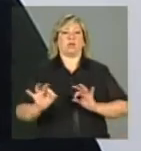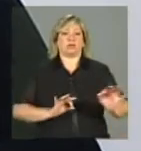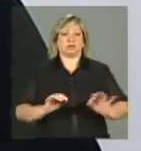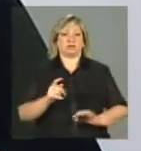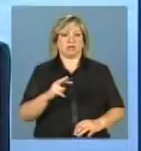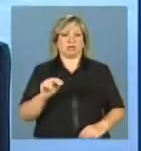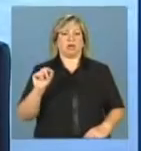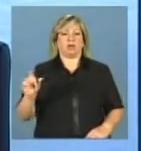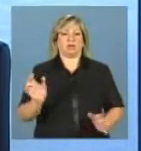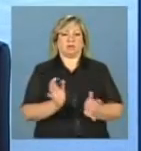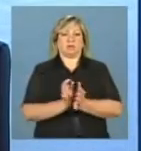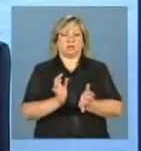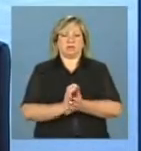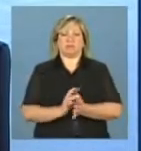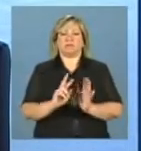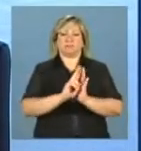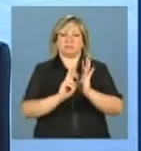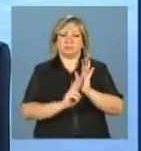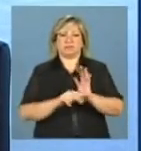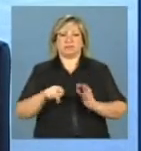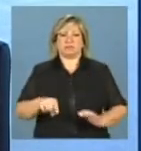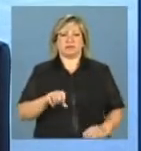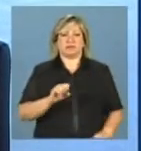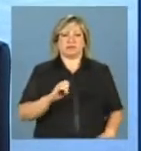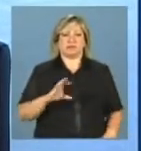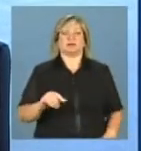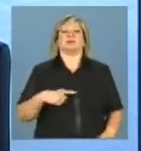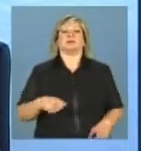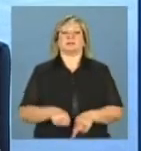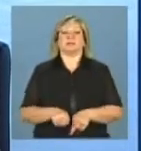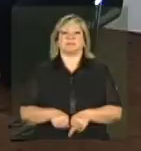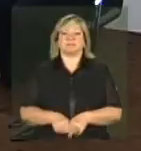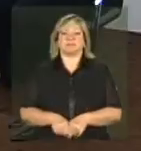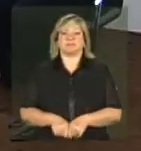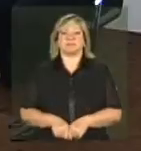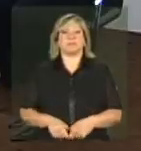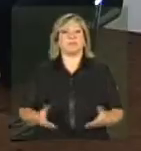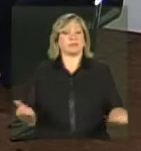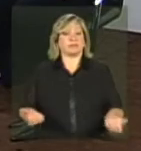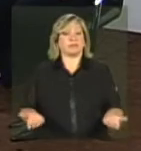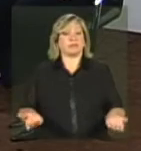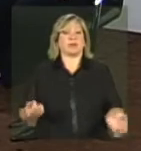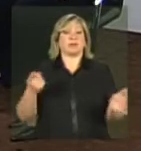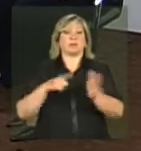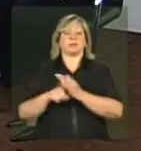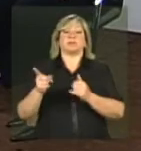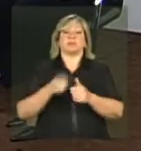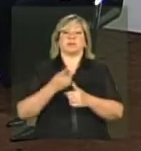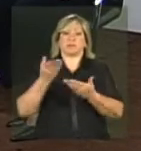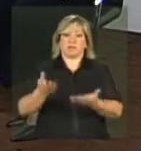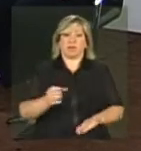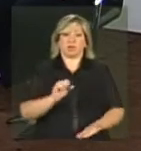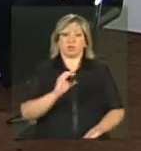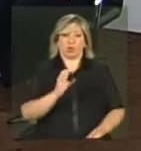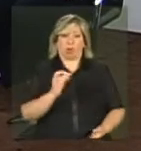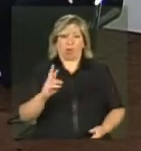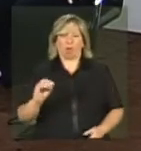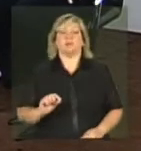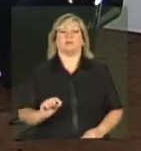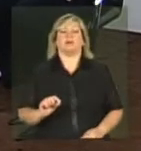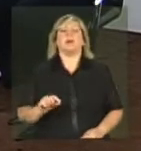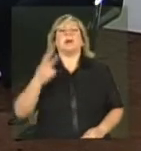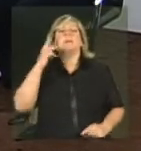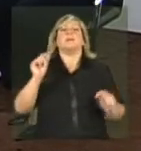Departamento de Condicionalidades da Senac. Bom, a primeira pergunta então, Socorro, para